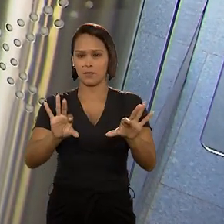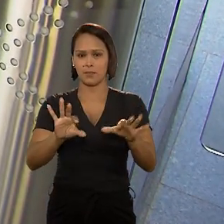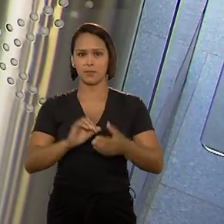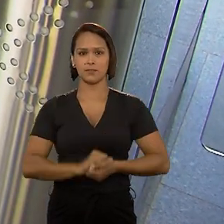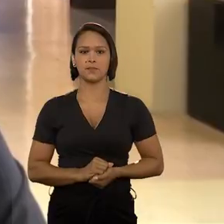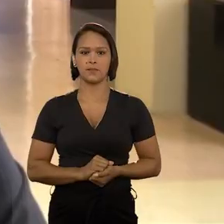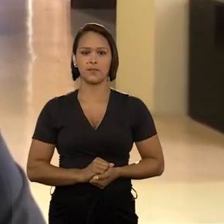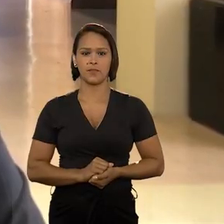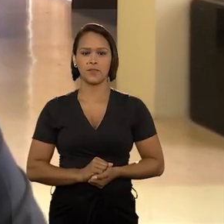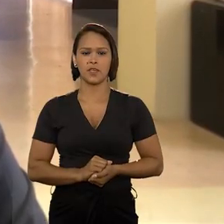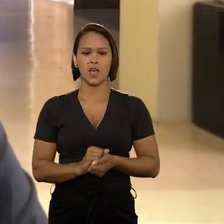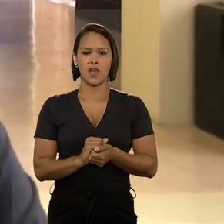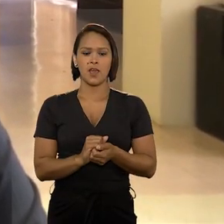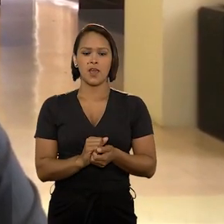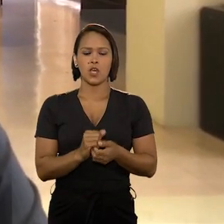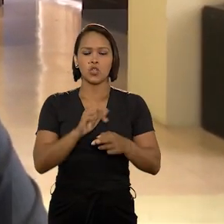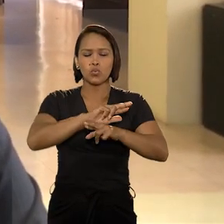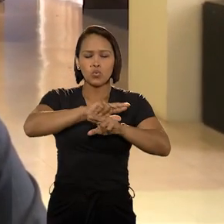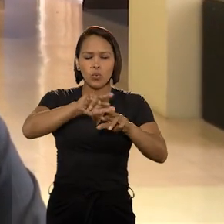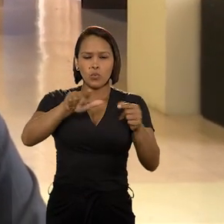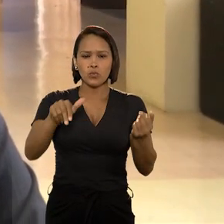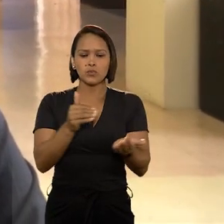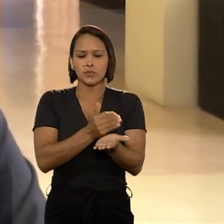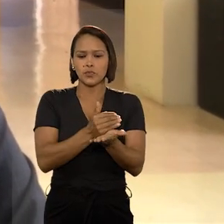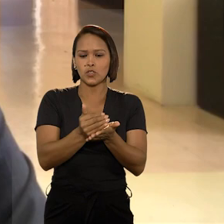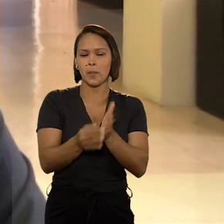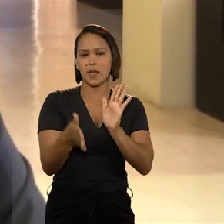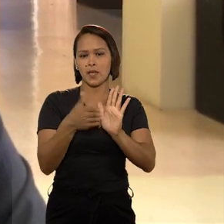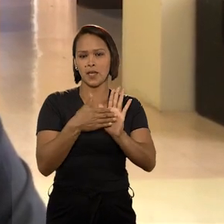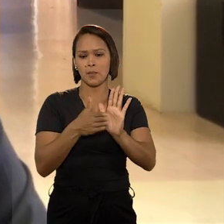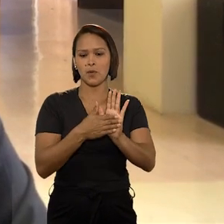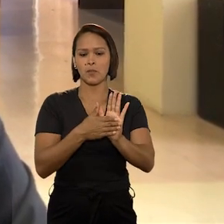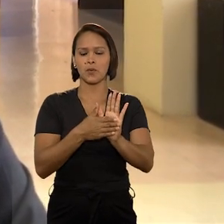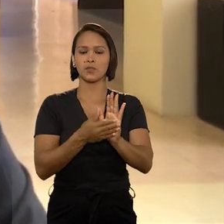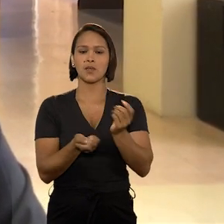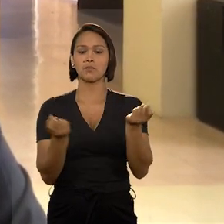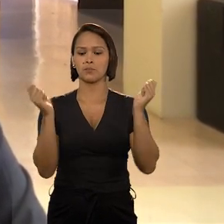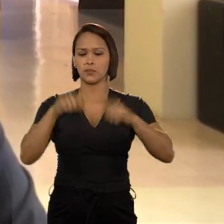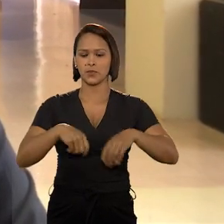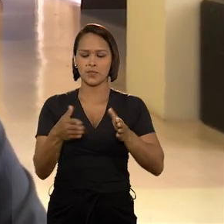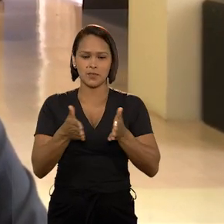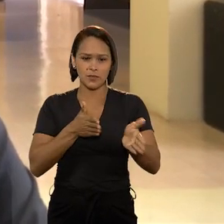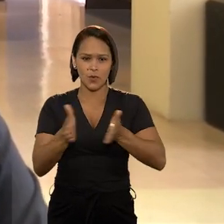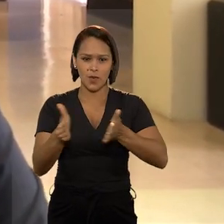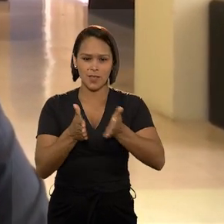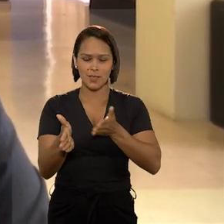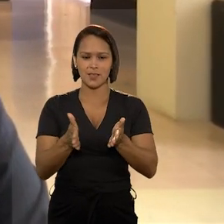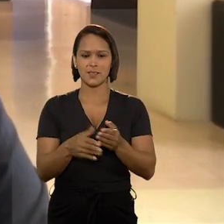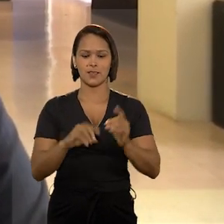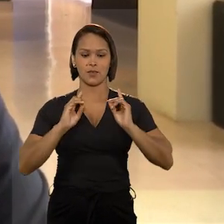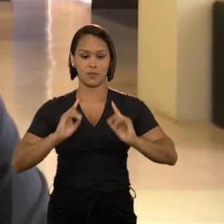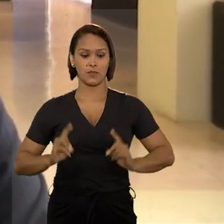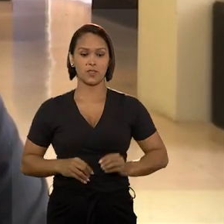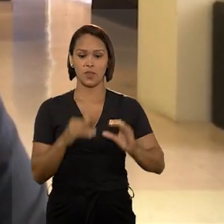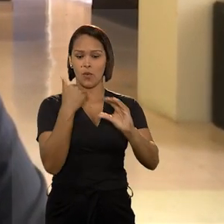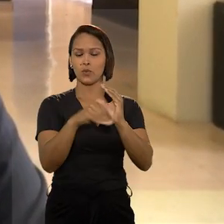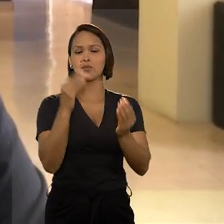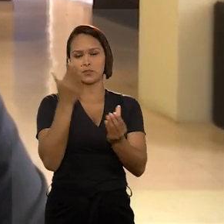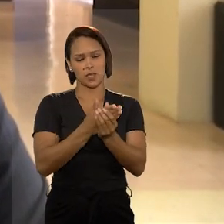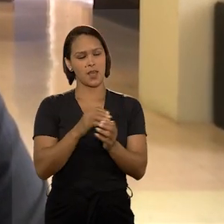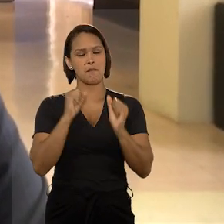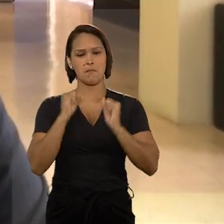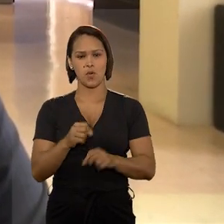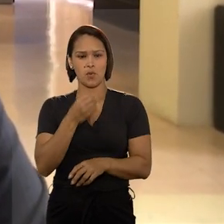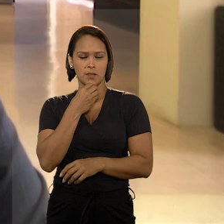independência. Qualquer iniciativa que tenha como propósito permitir o acesso da pessoa com deficiência ao conteúdo do